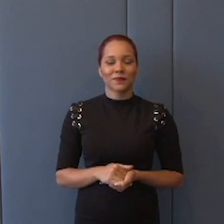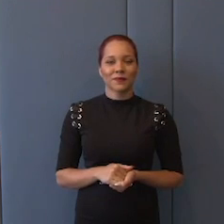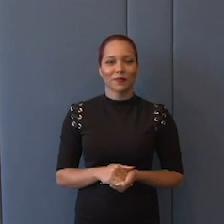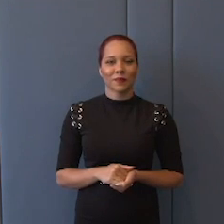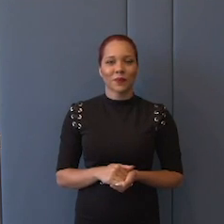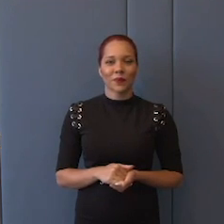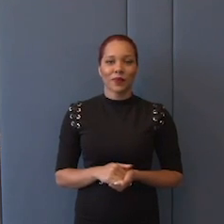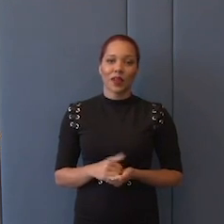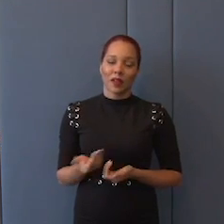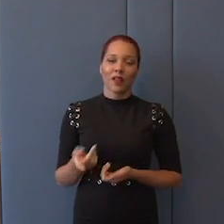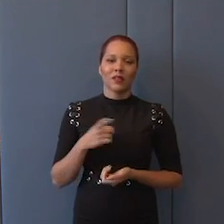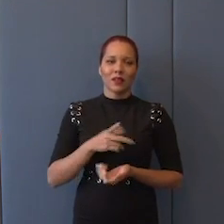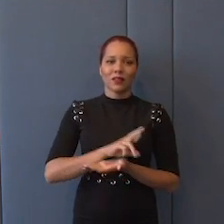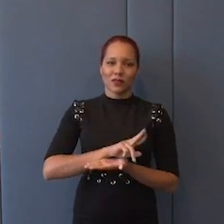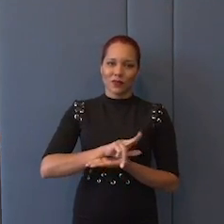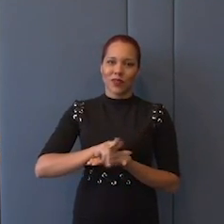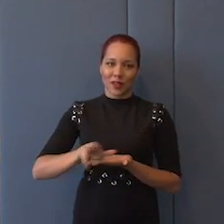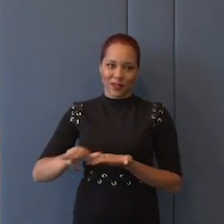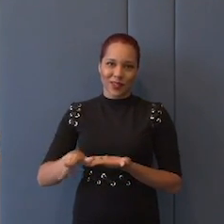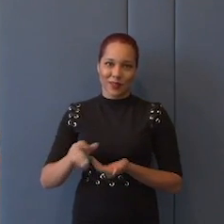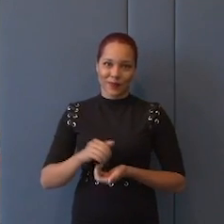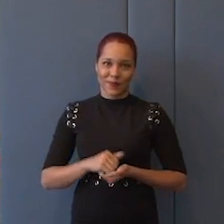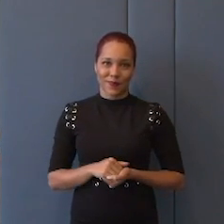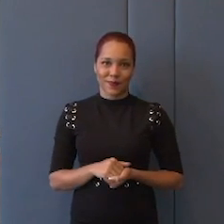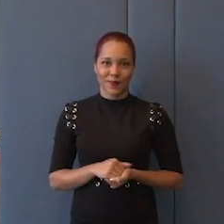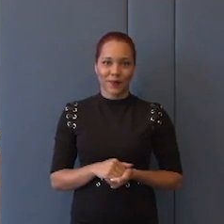Não, é, tem várias coisas aqui, tem várias coisas.